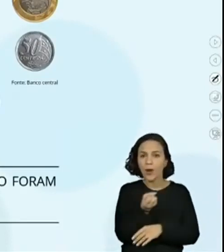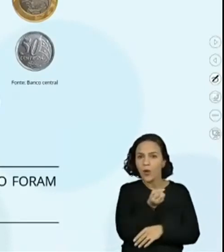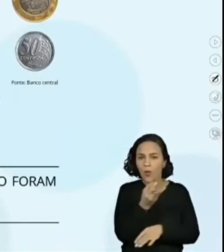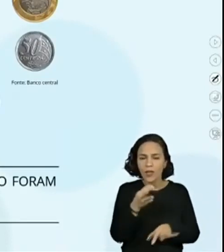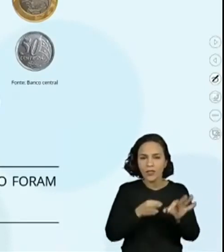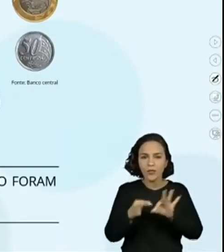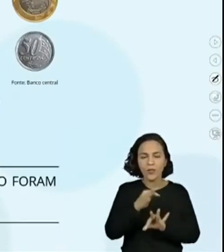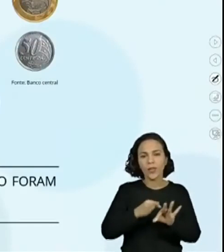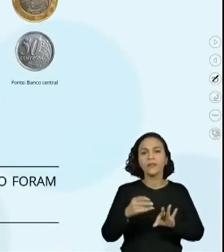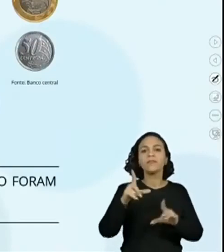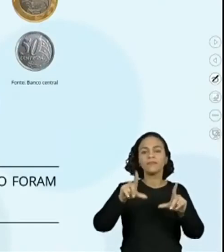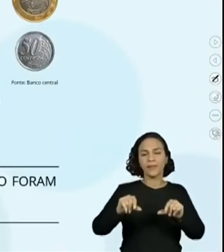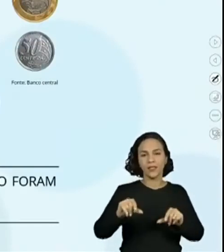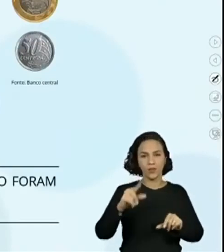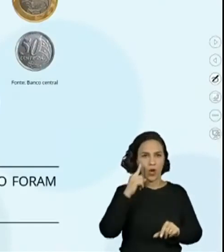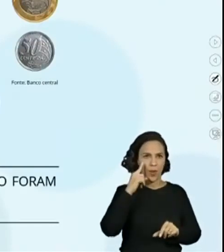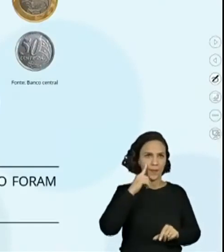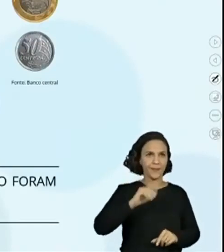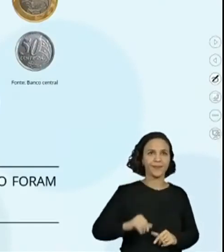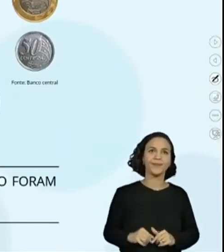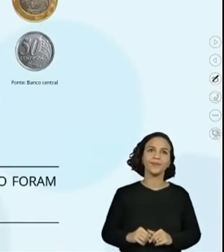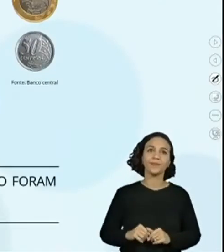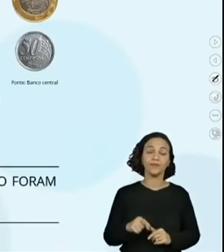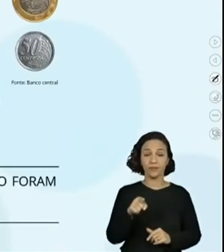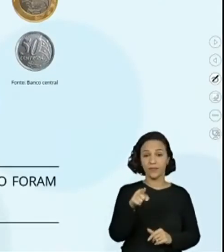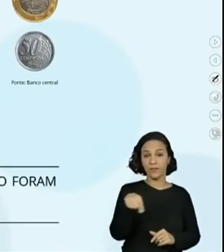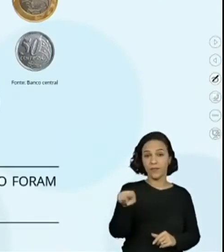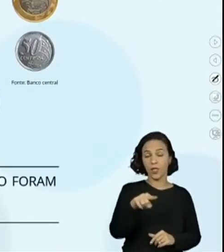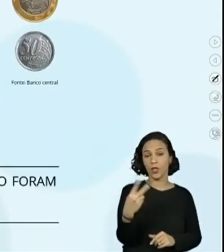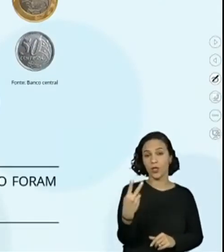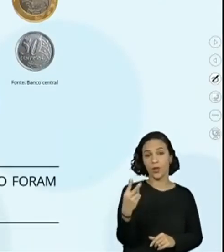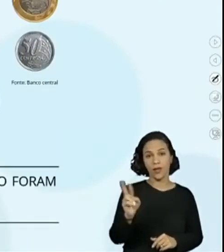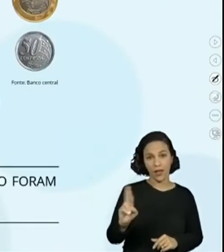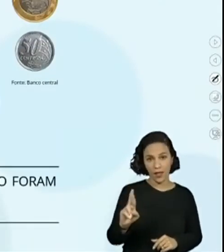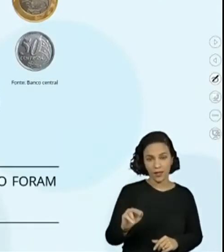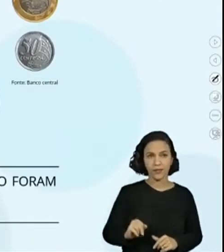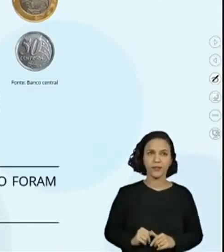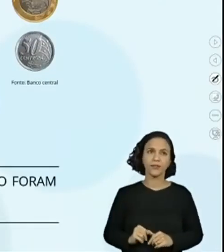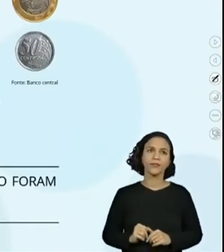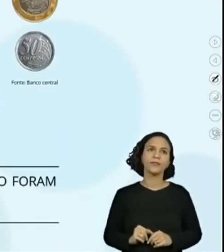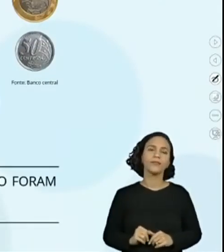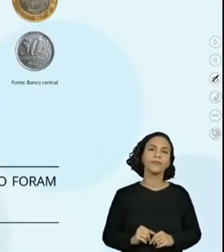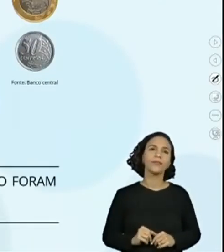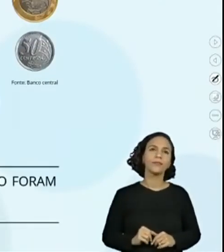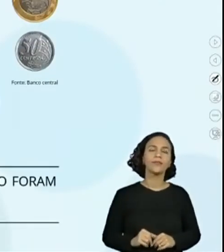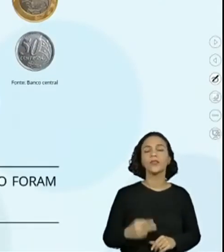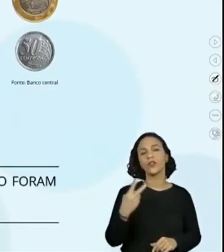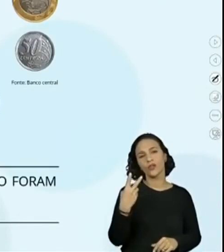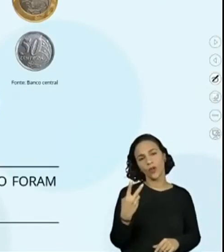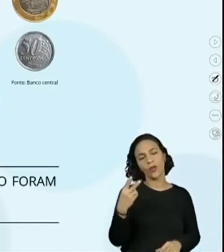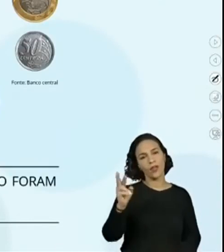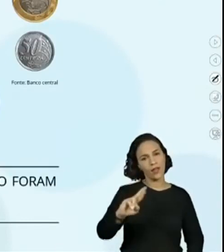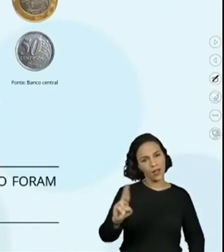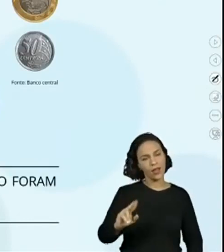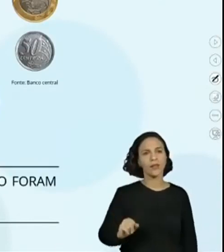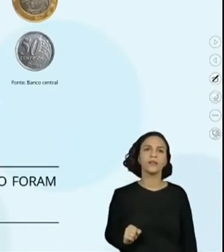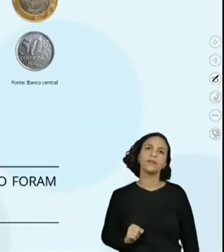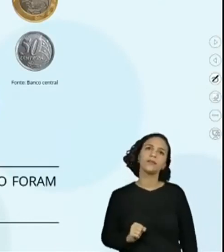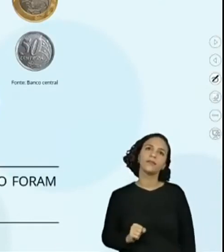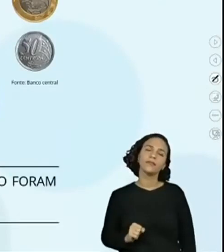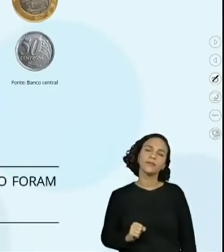Aí, ó. Então, aí temos aqui. Dois reais. Dois reais. Opa. Dois reais. Mais reais.